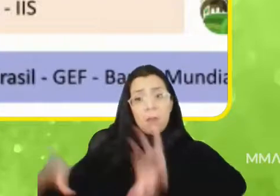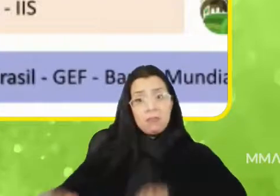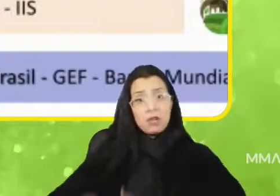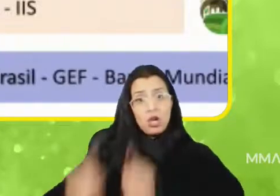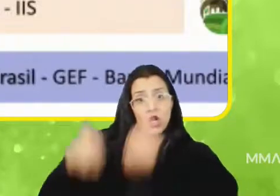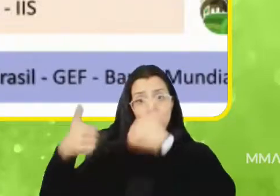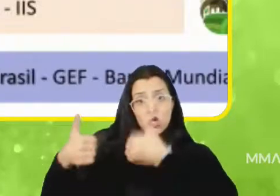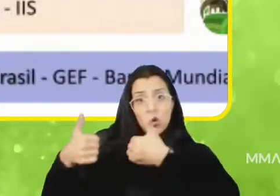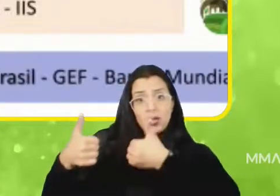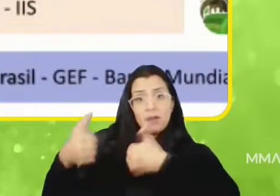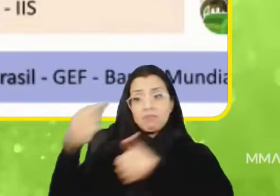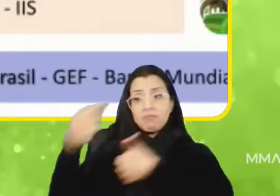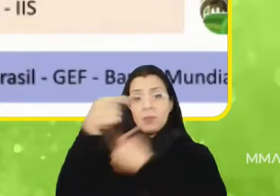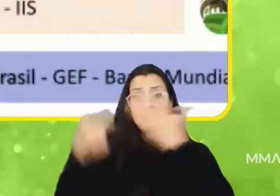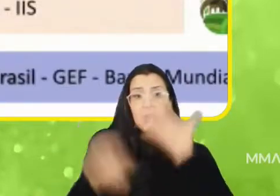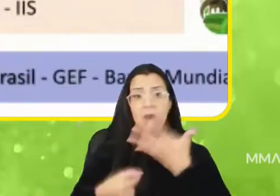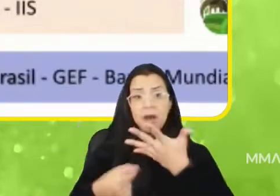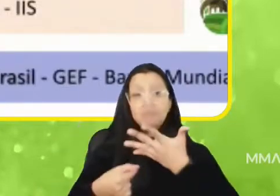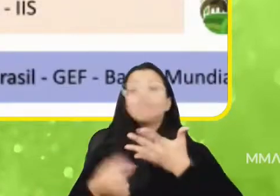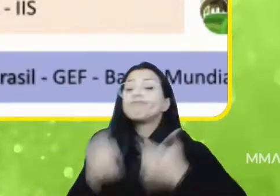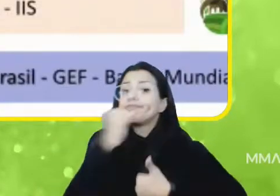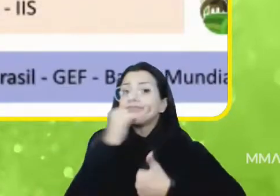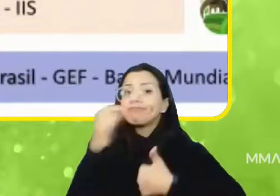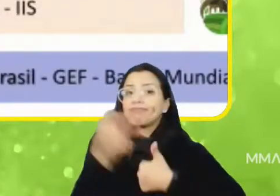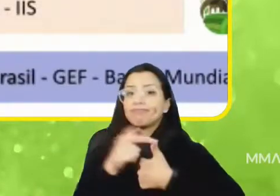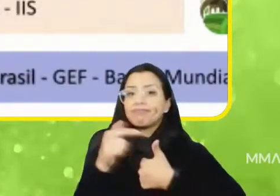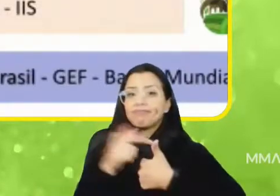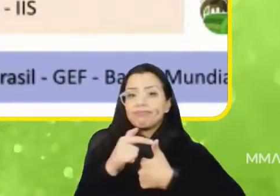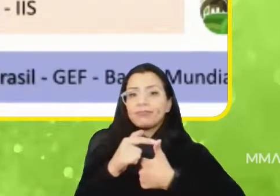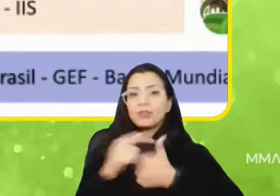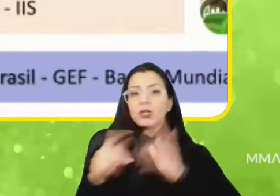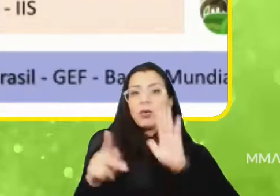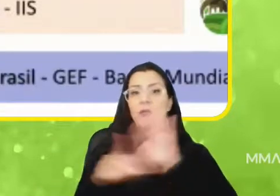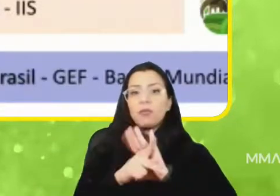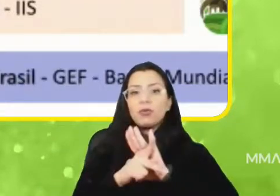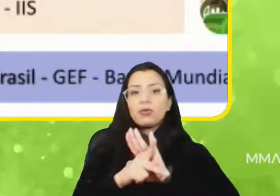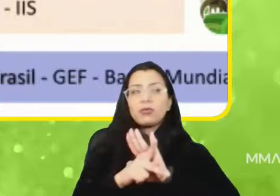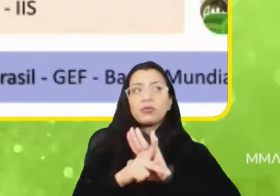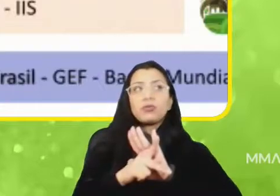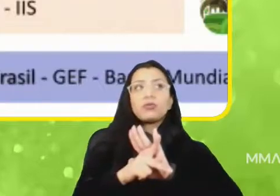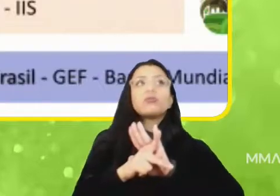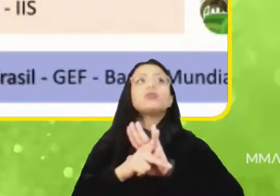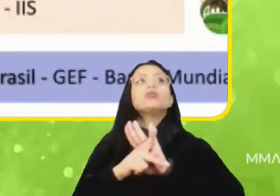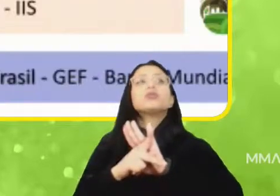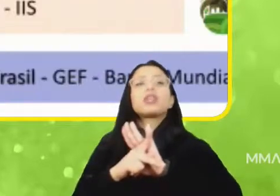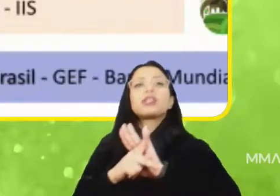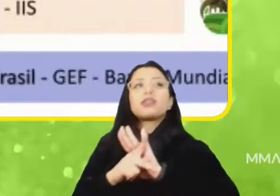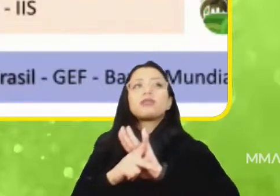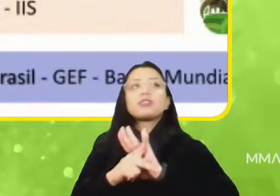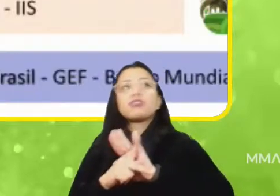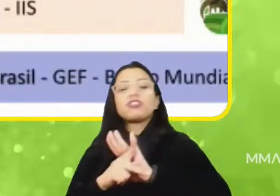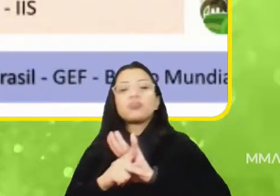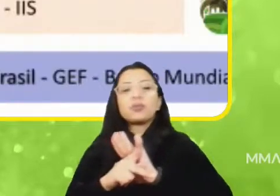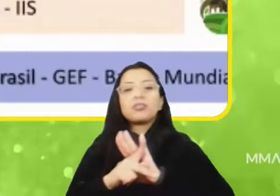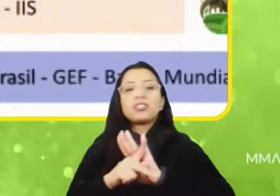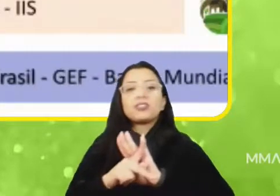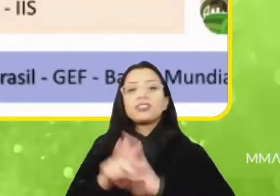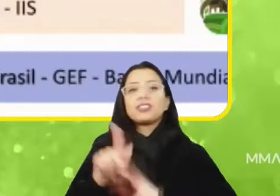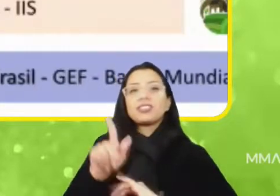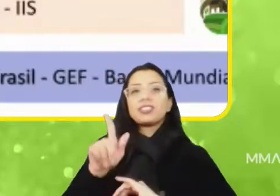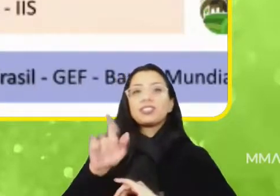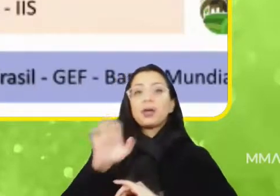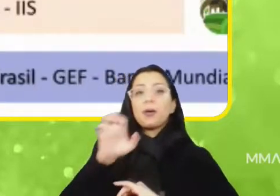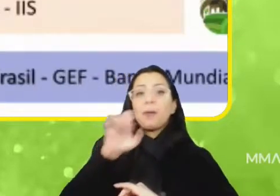é o projeto GF Mata Atlântica, que é um projeto de biodiversidade e mudanças climáticas na Mata Atlântica, com